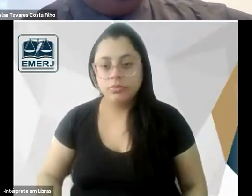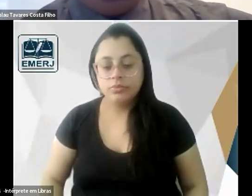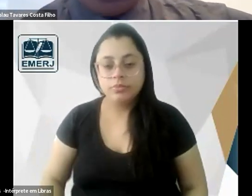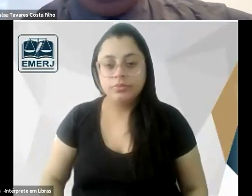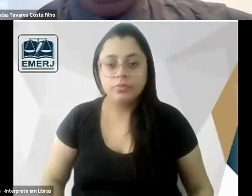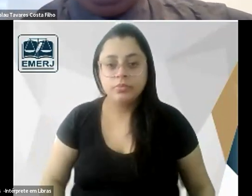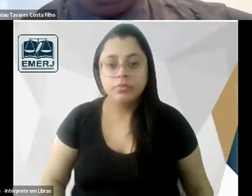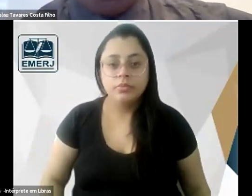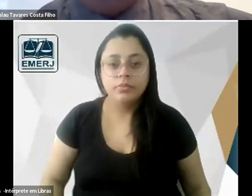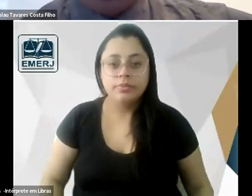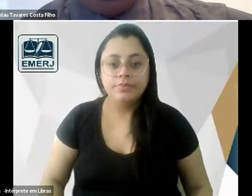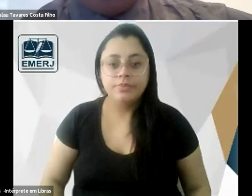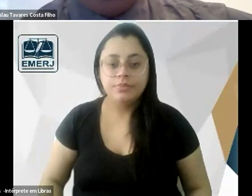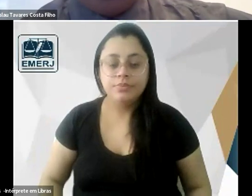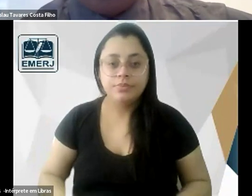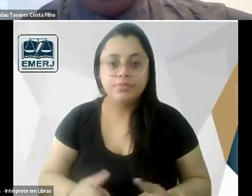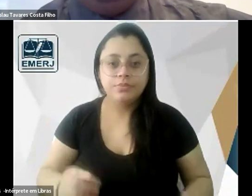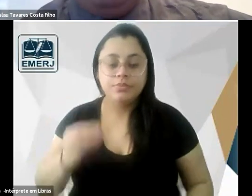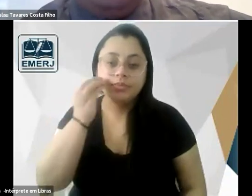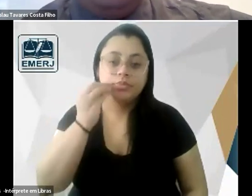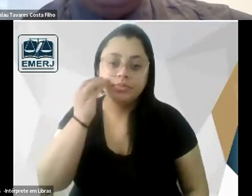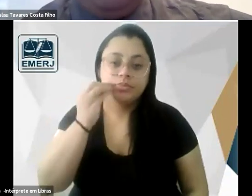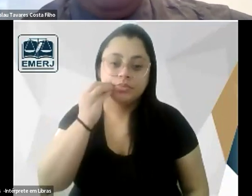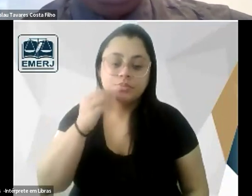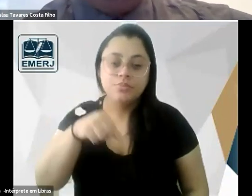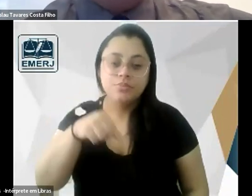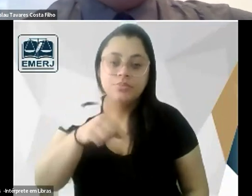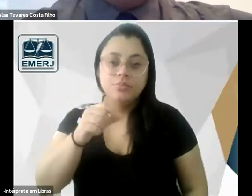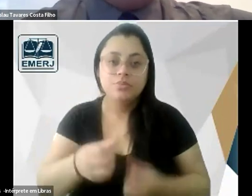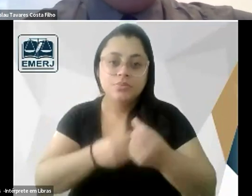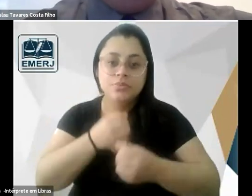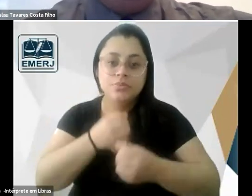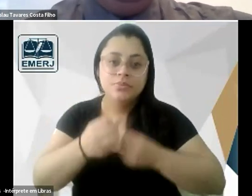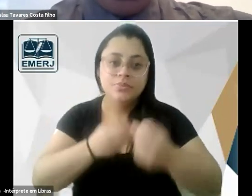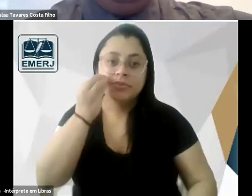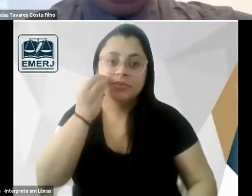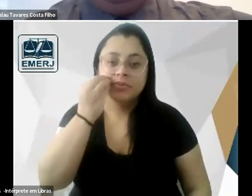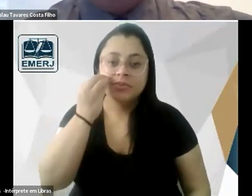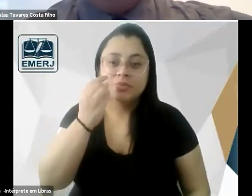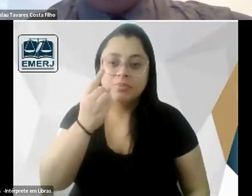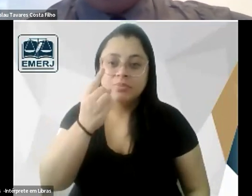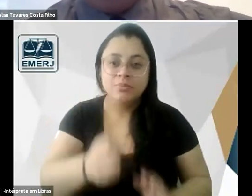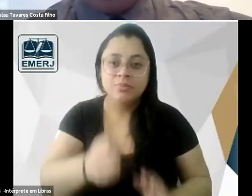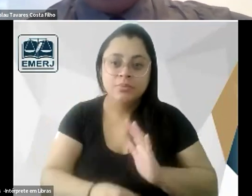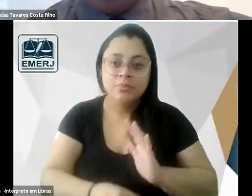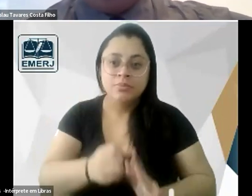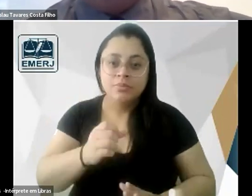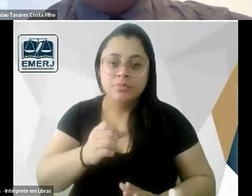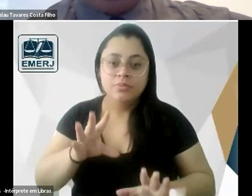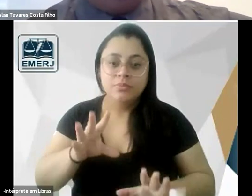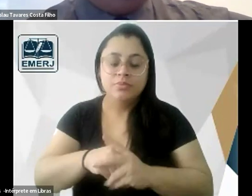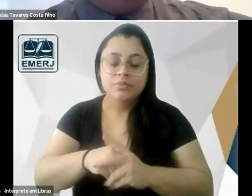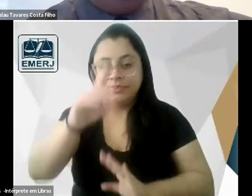resolvi me aventurar e este semestre estou me lixando pela primeira vez a disciplina de direito